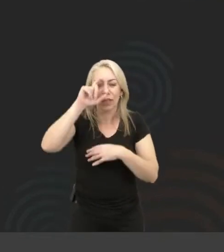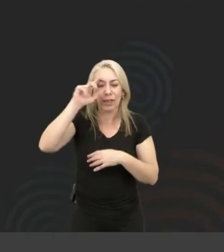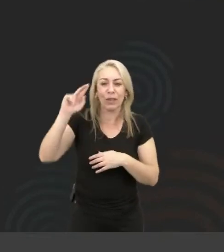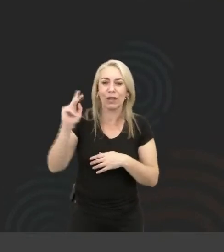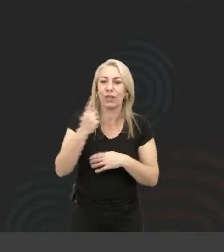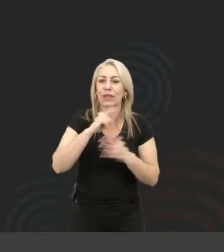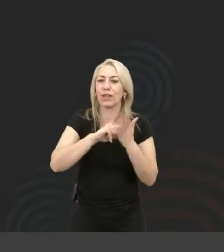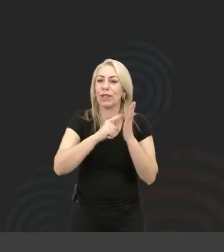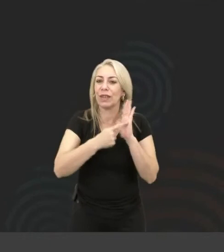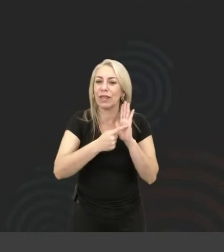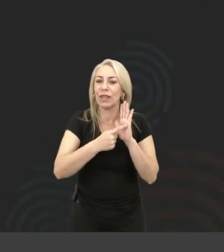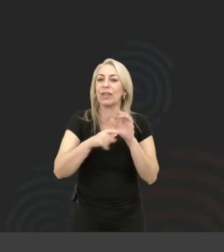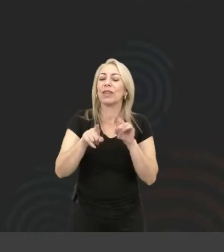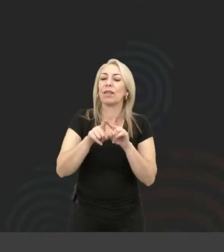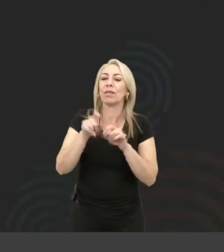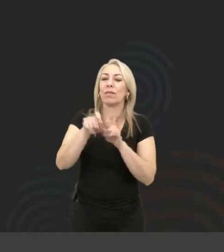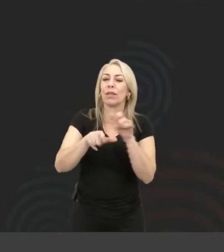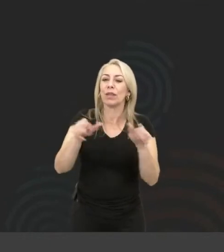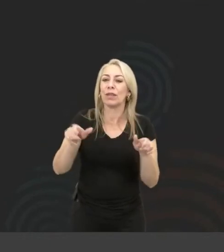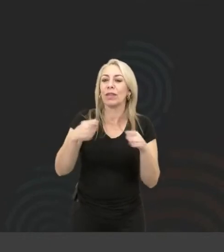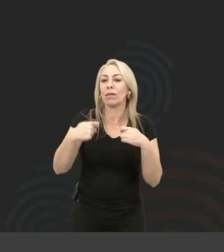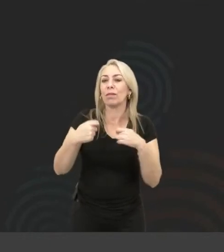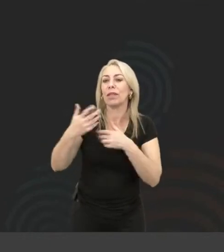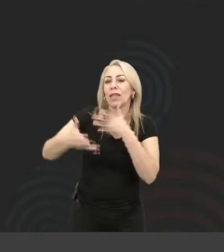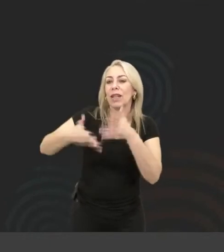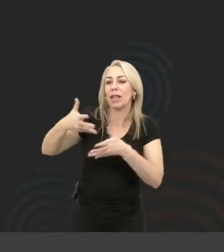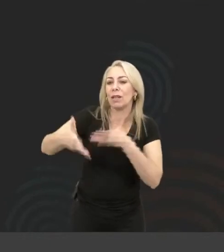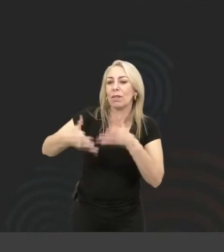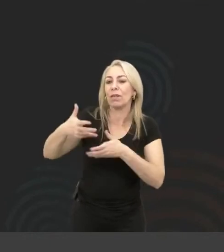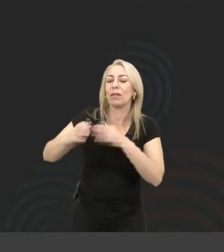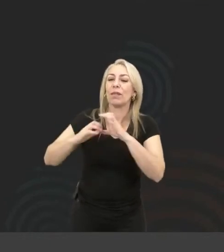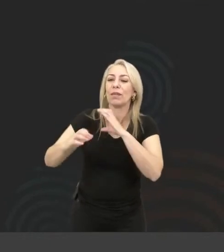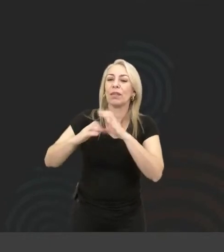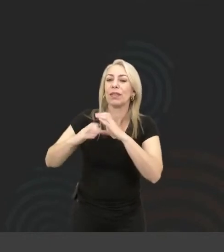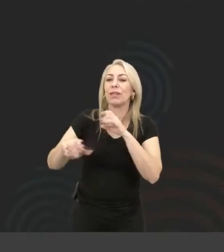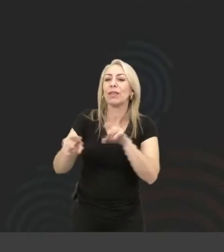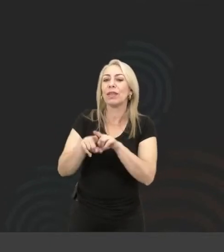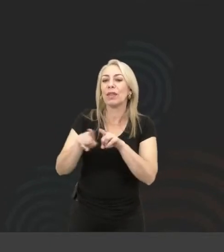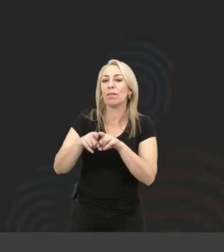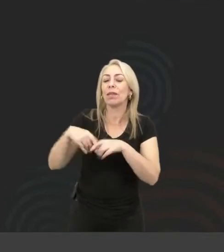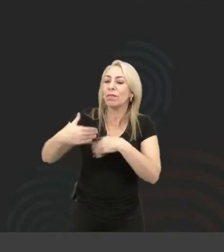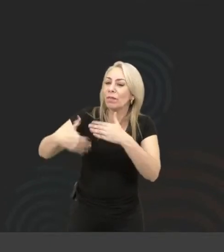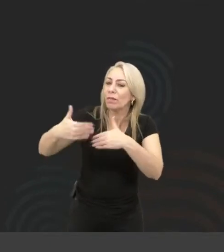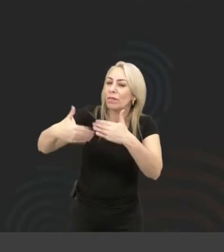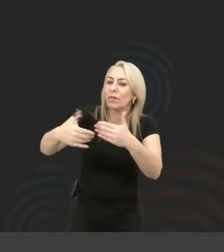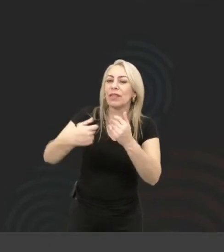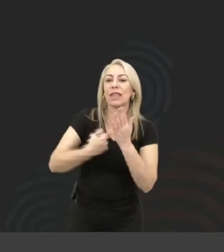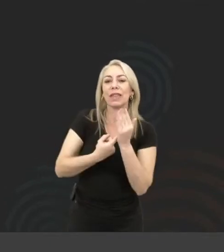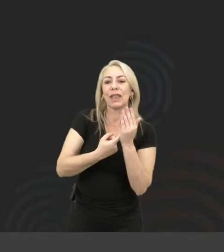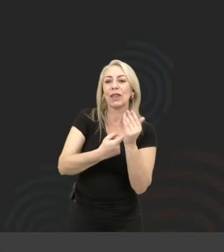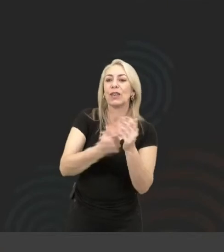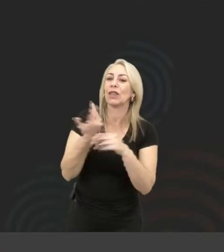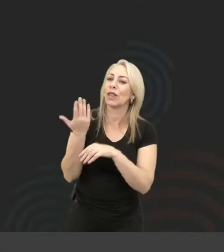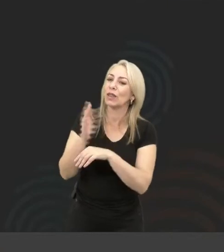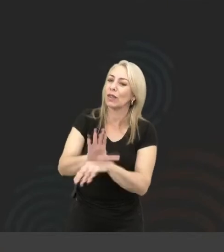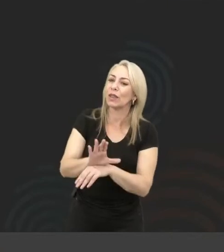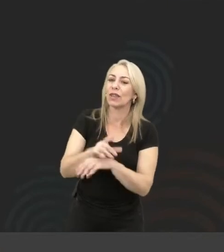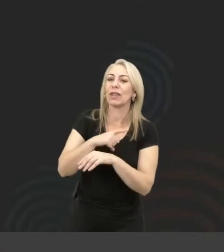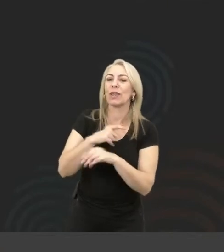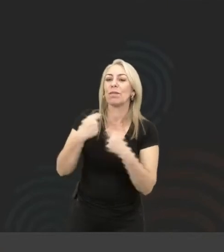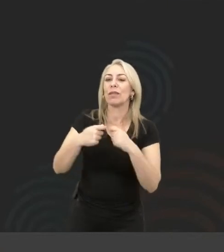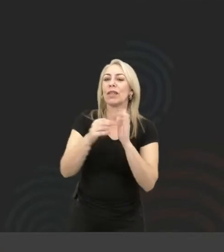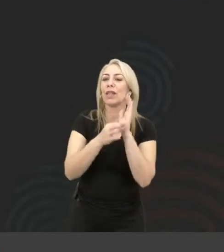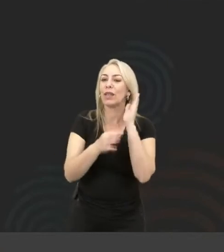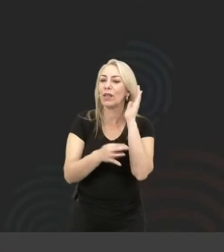ser massa para pessoas que dependem de libras para se comunicar. E assim sucessivamente, tecnologias assistivas se alimentam de código.